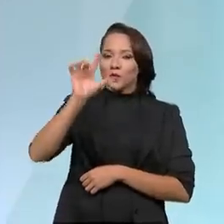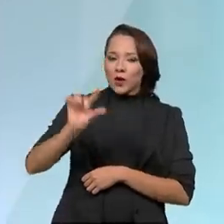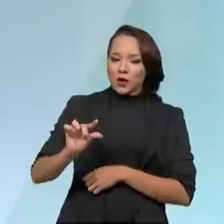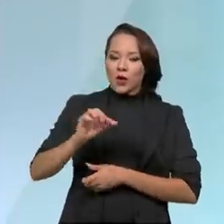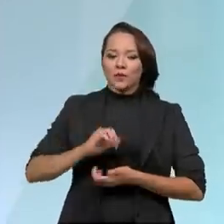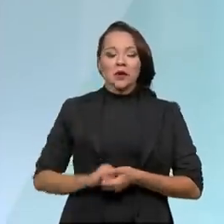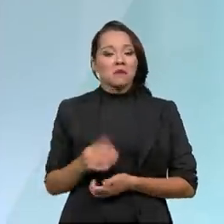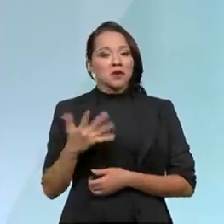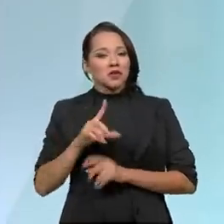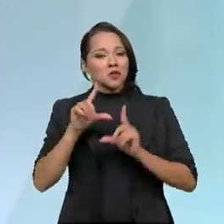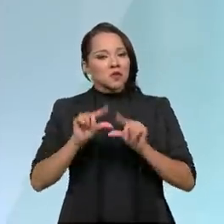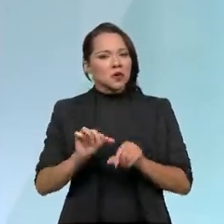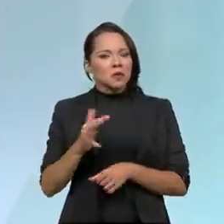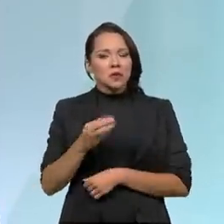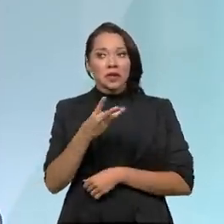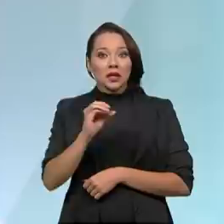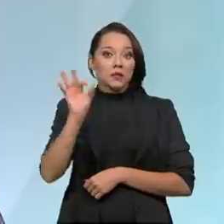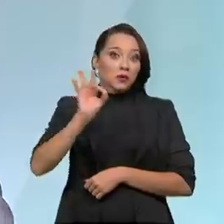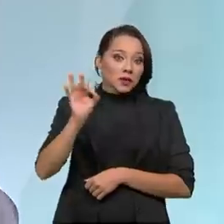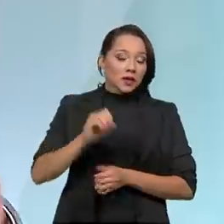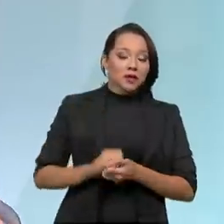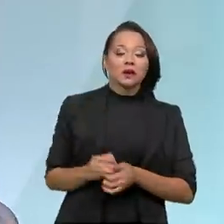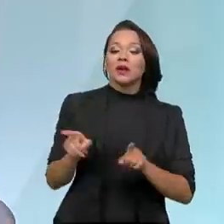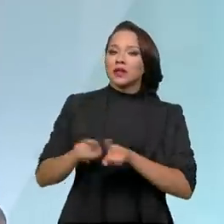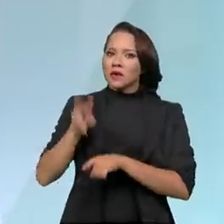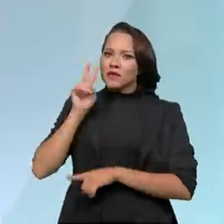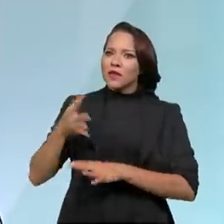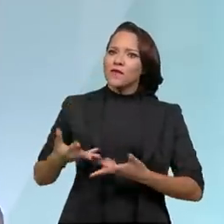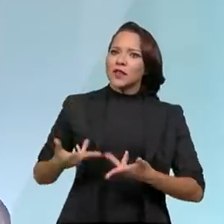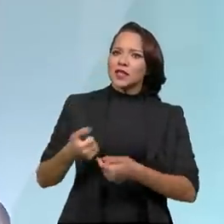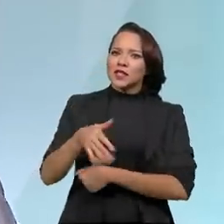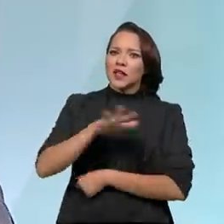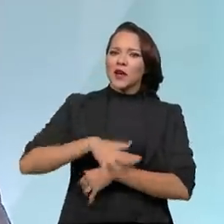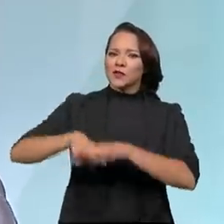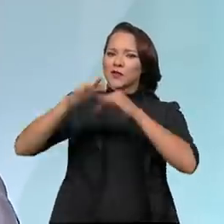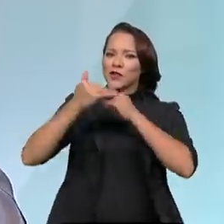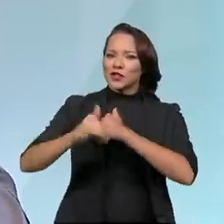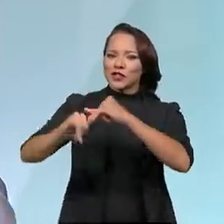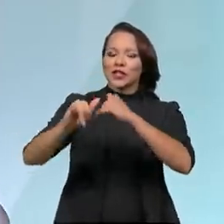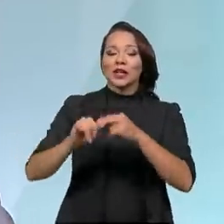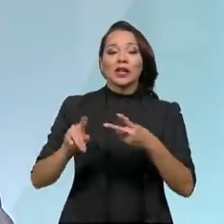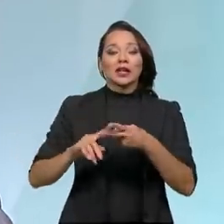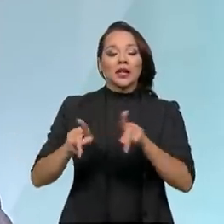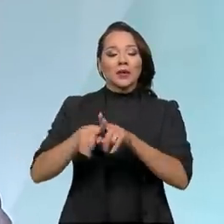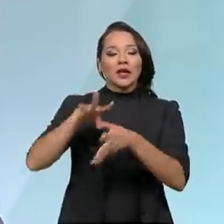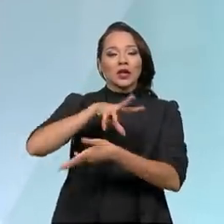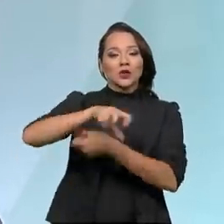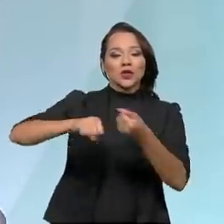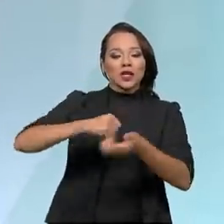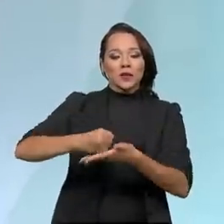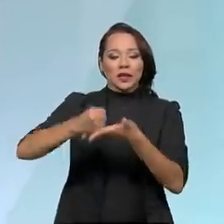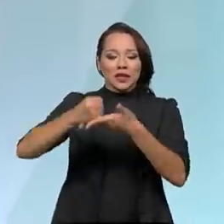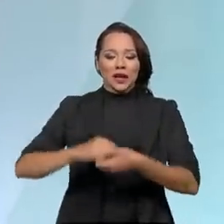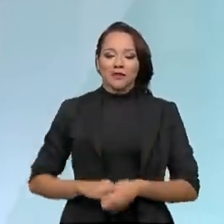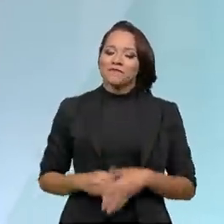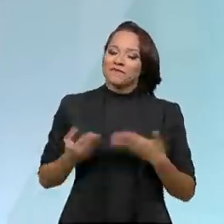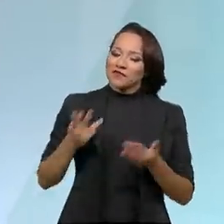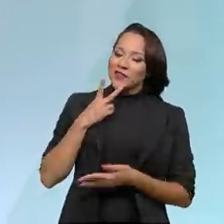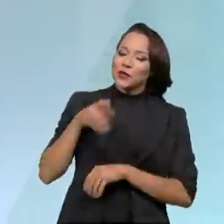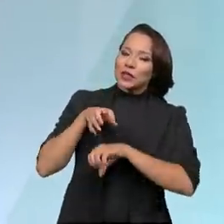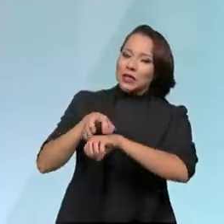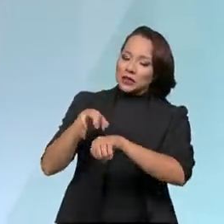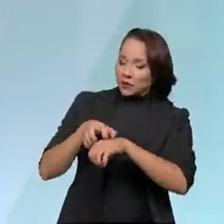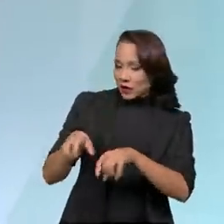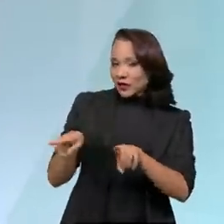da ordem de 30%, sem falar na eficiência energética, sem falar na sustentabilidade, porque aí a gente está falando de um